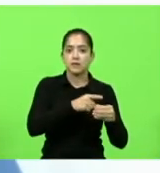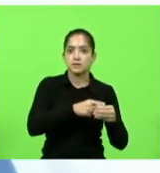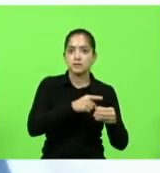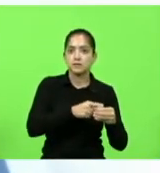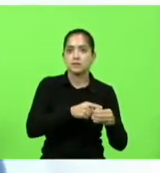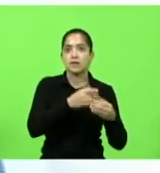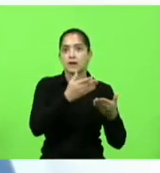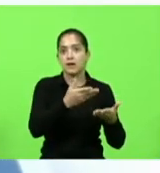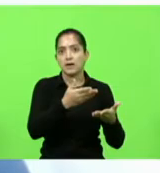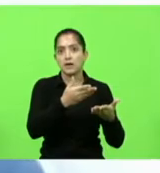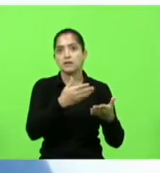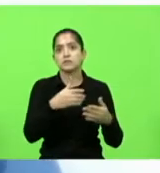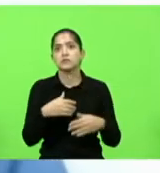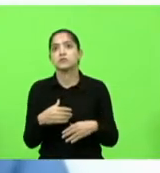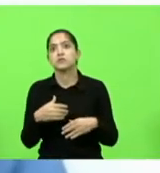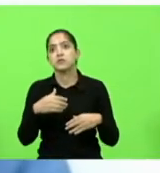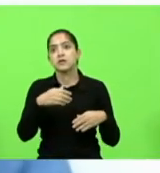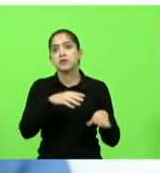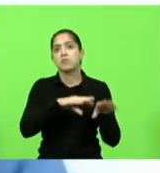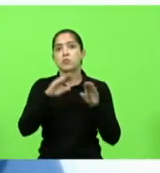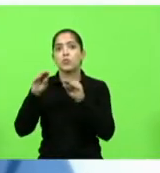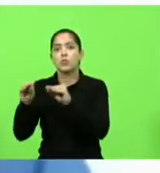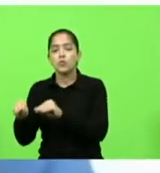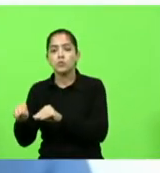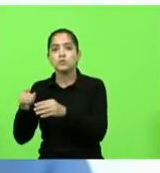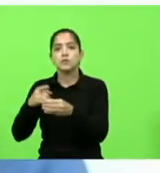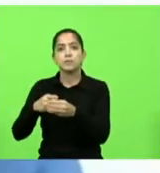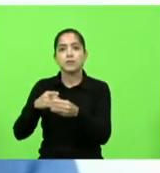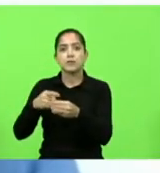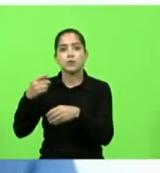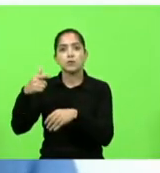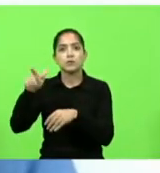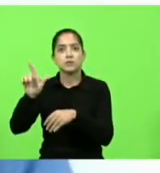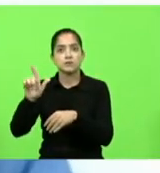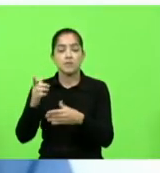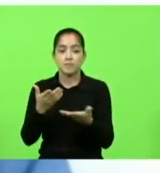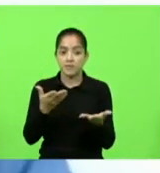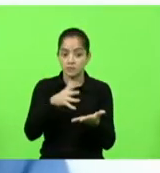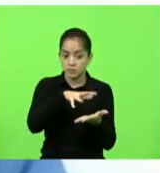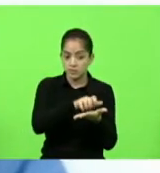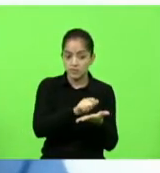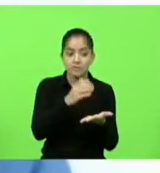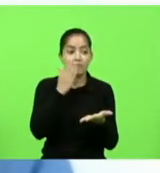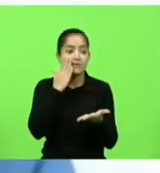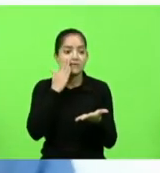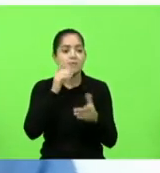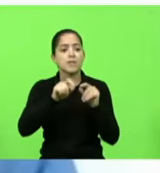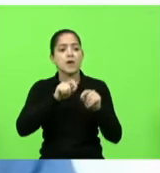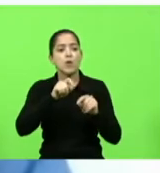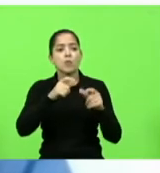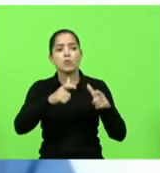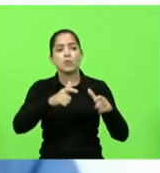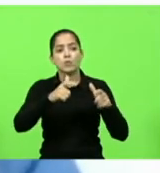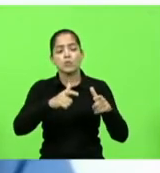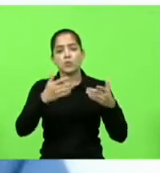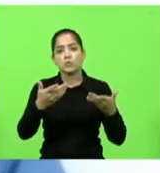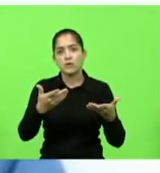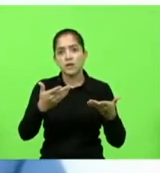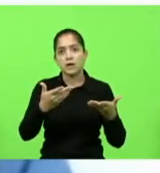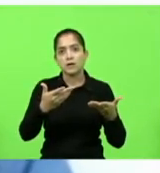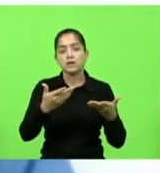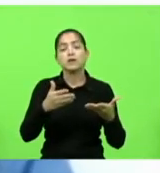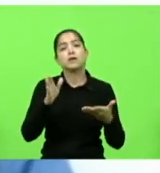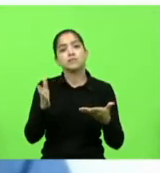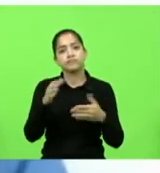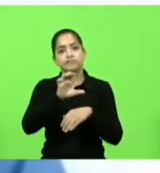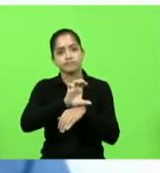levadas para outros municípios. Com esse cadastro, nós vamos saber de onde é, onde estava, e o Estado